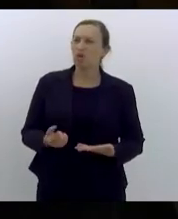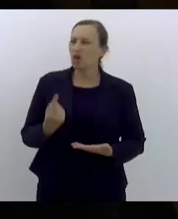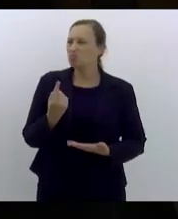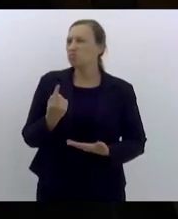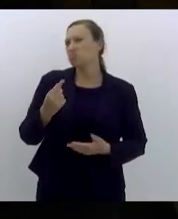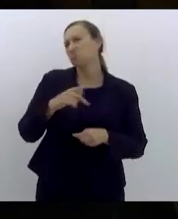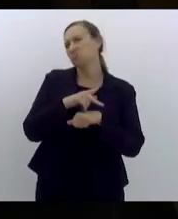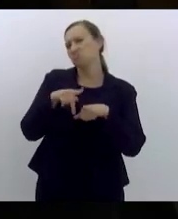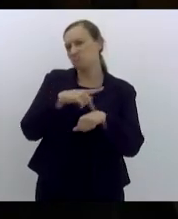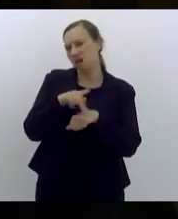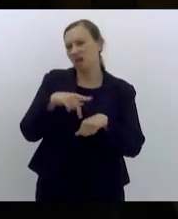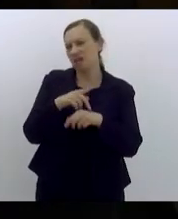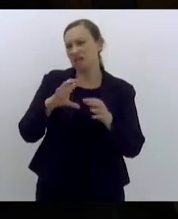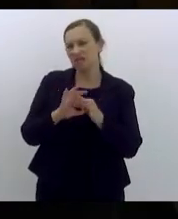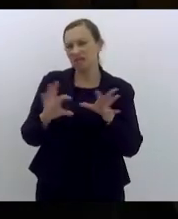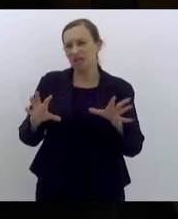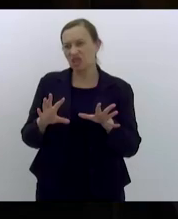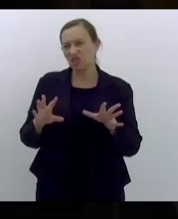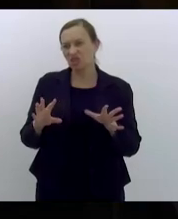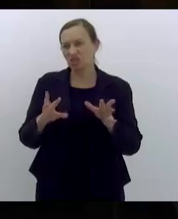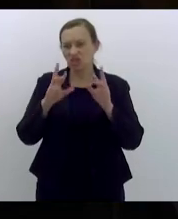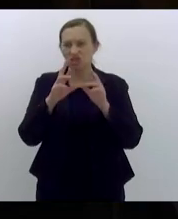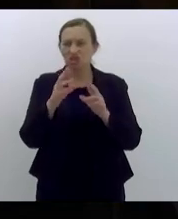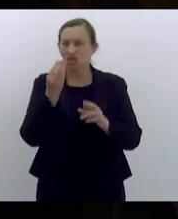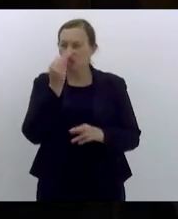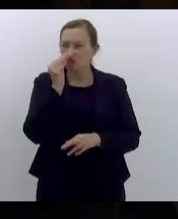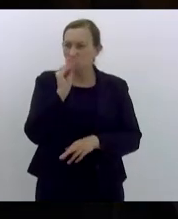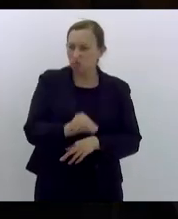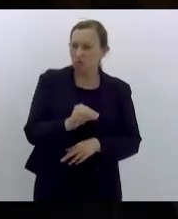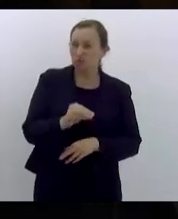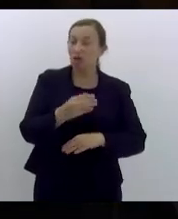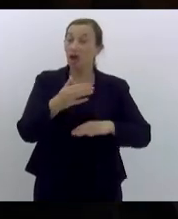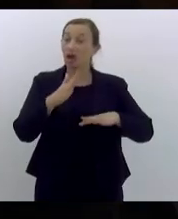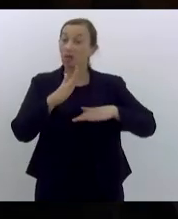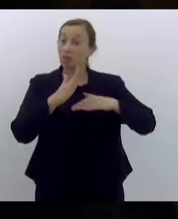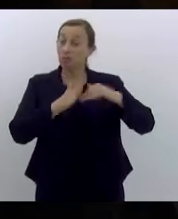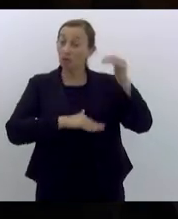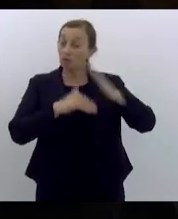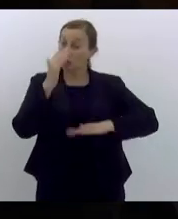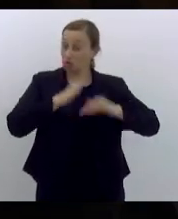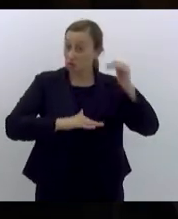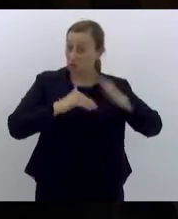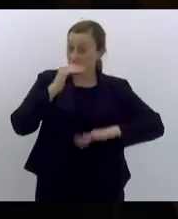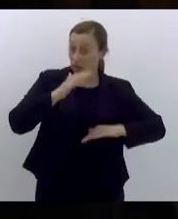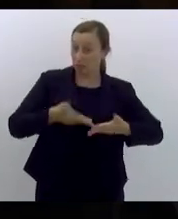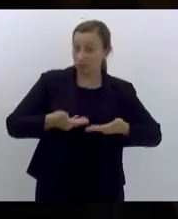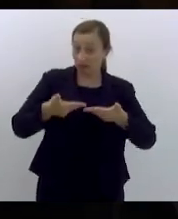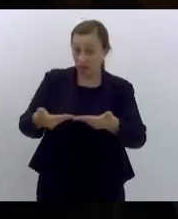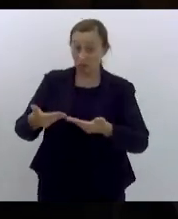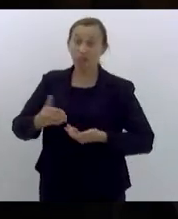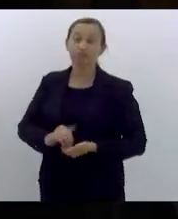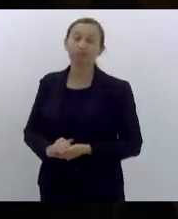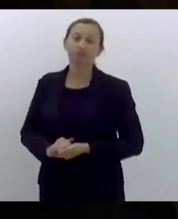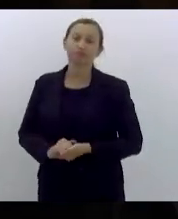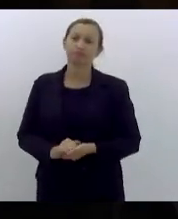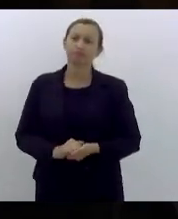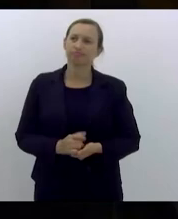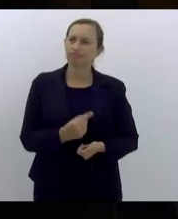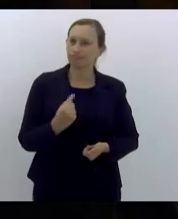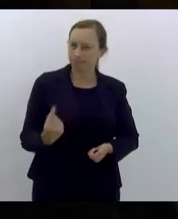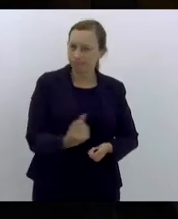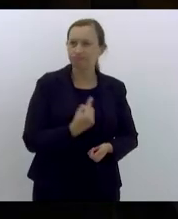permite uma série de desrespeitos aos profissionais entregadores nós